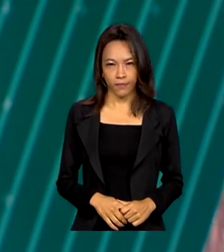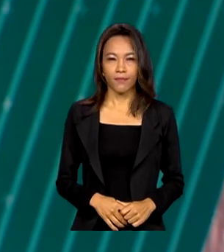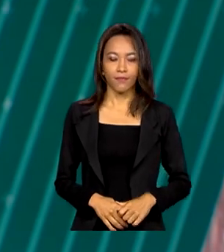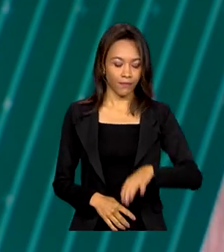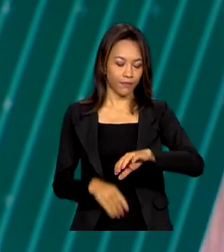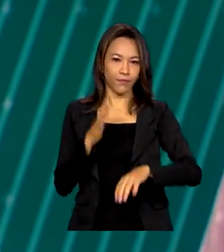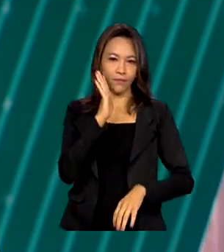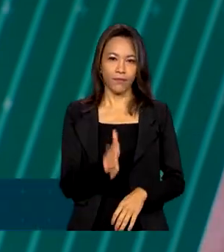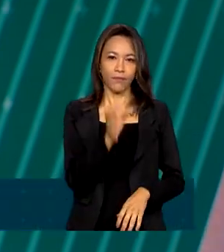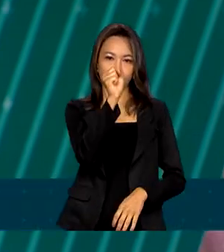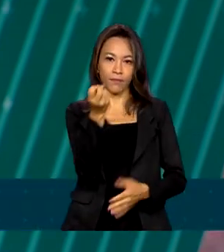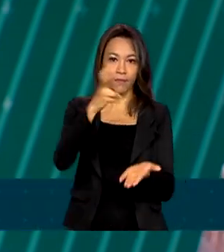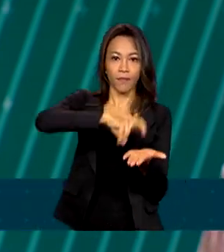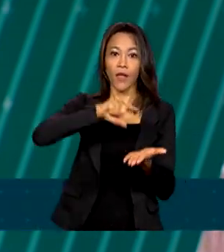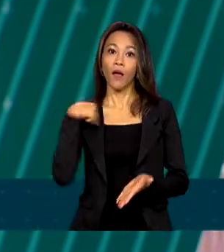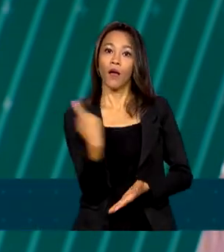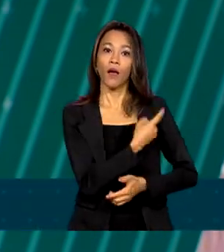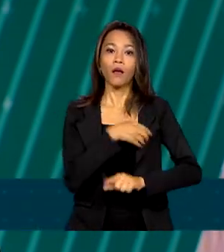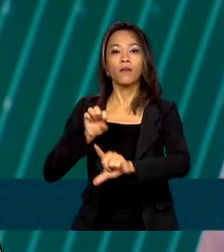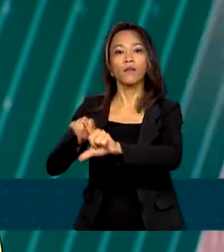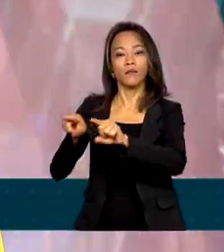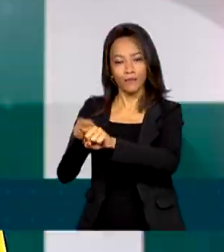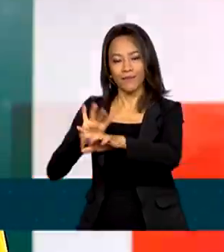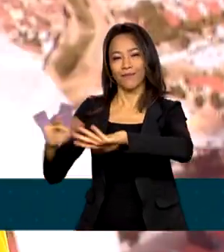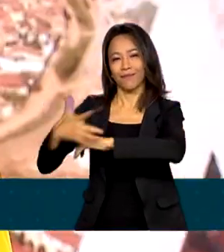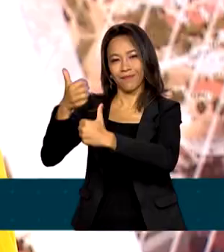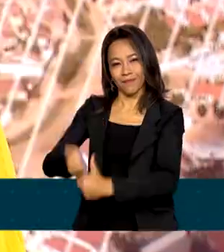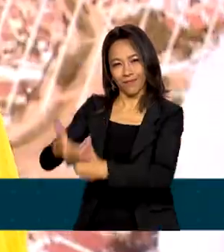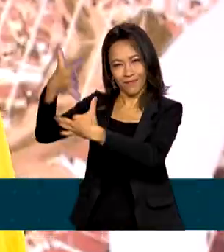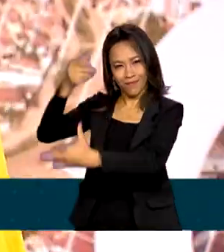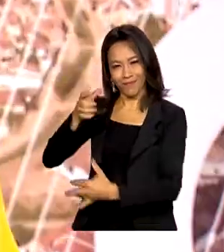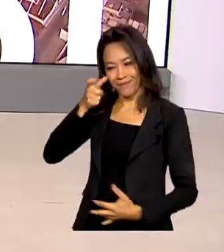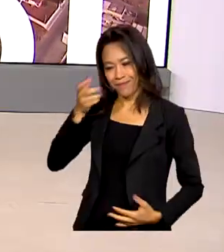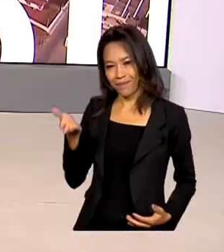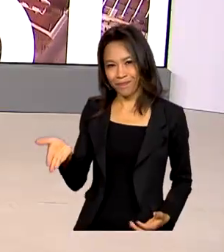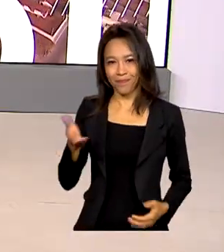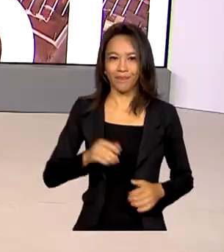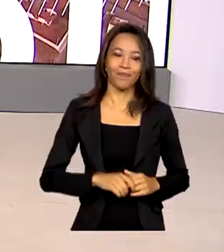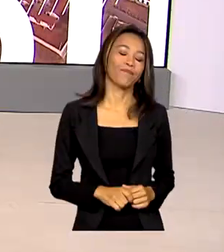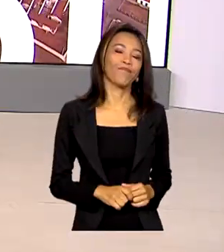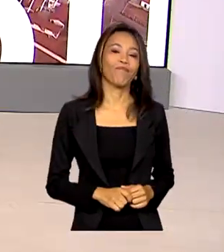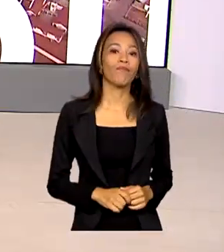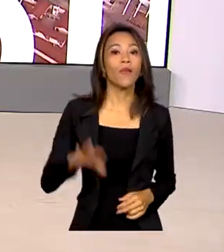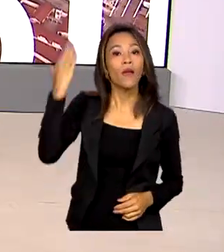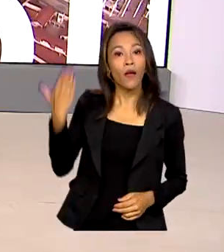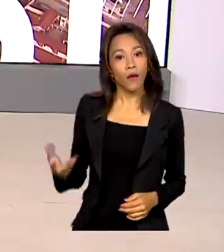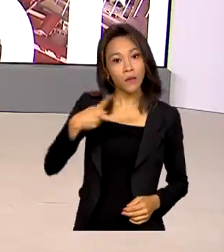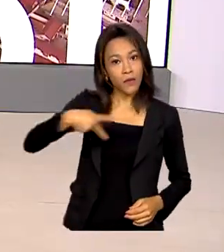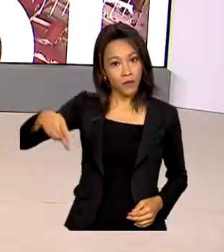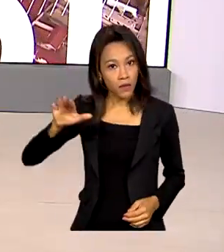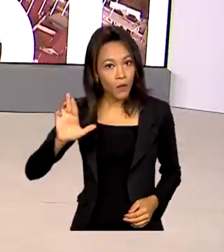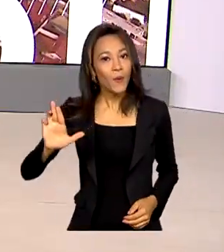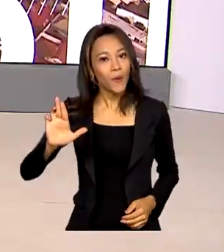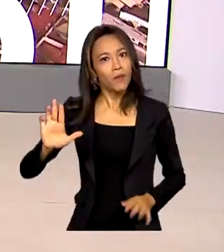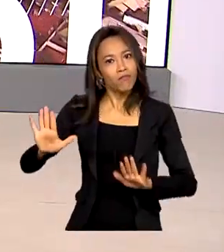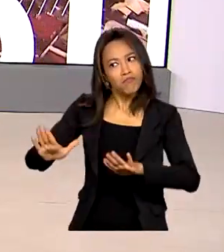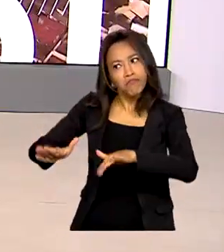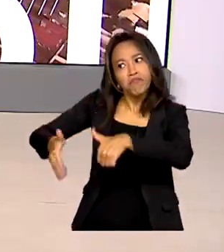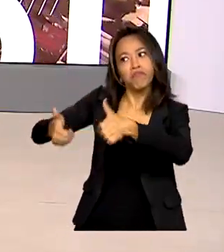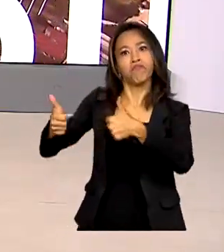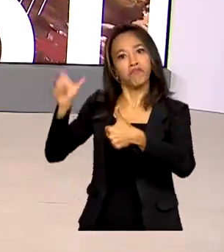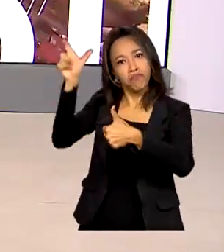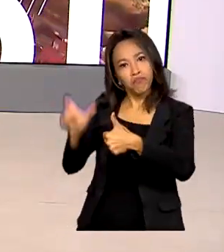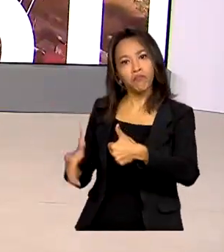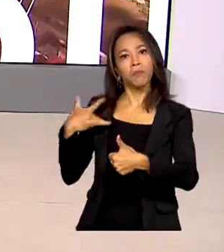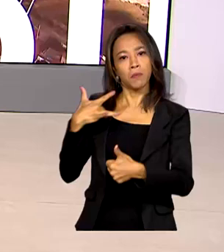Oito horas da manhã, estamos ao vivo também pelas redes sociais. O presidente Lula apresenta melhora no quadro de